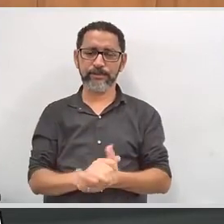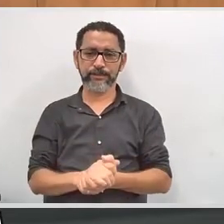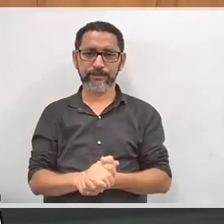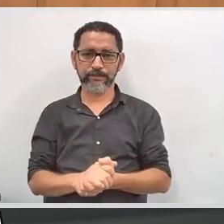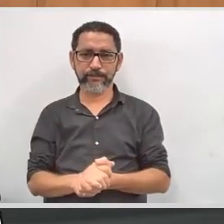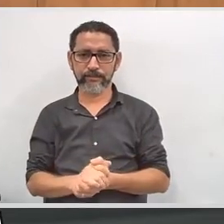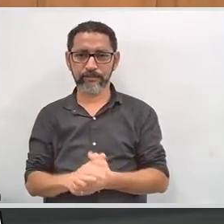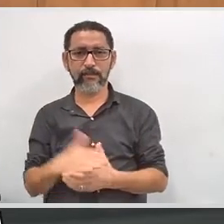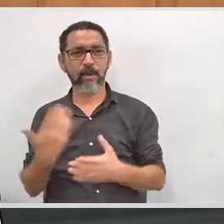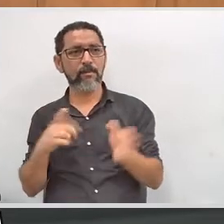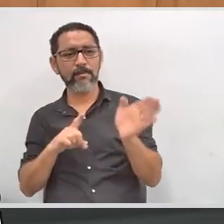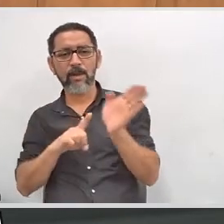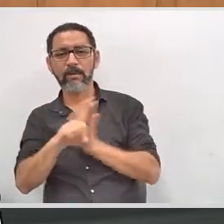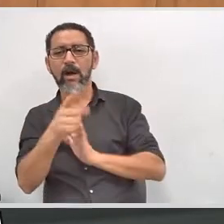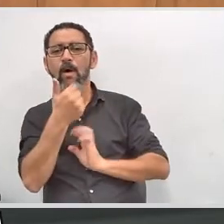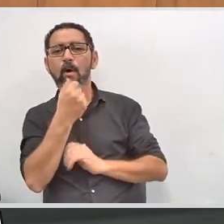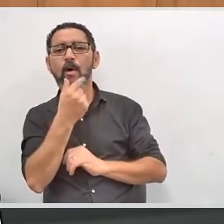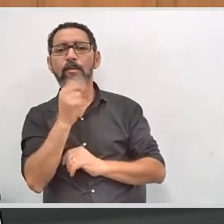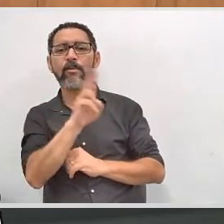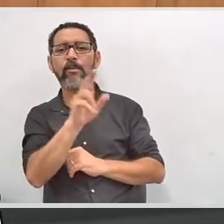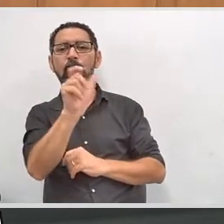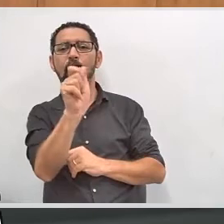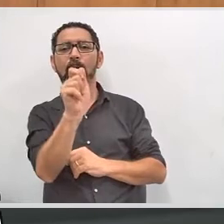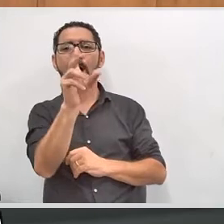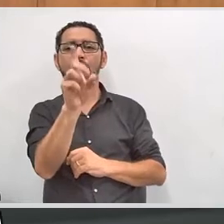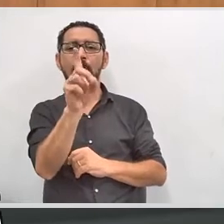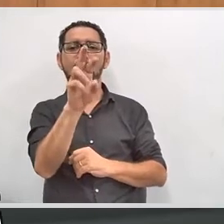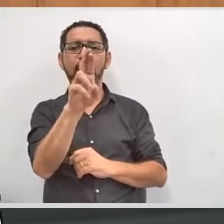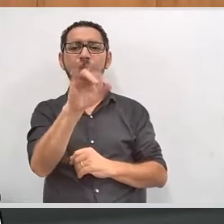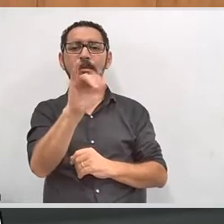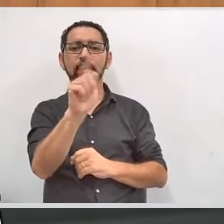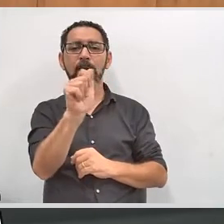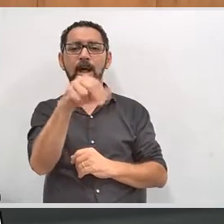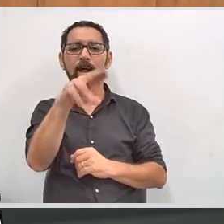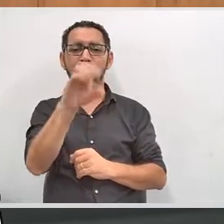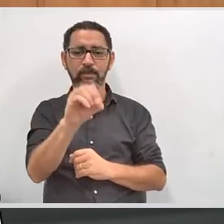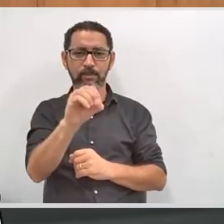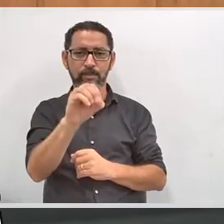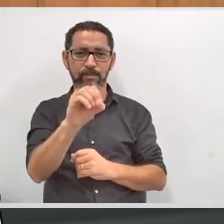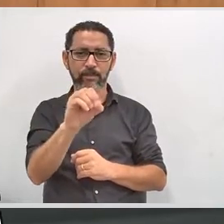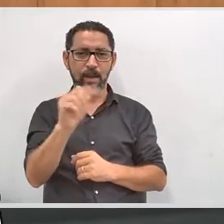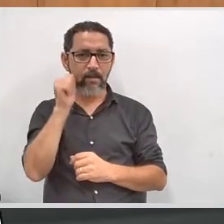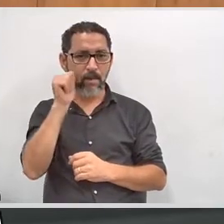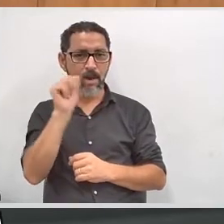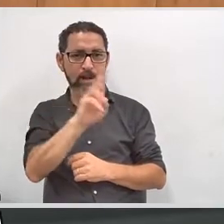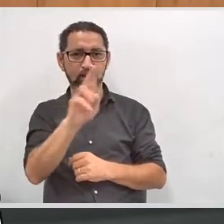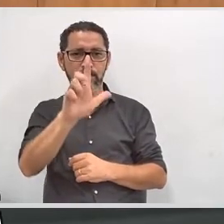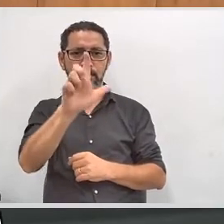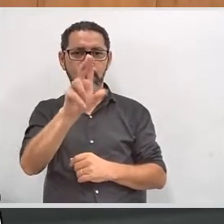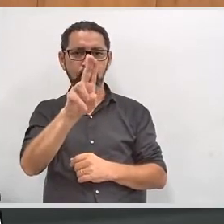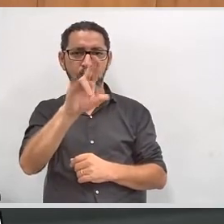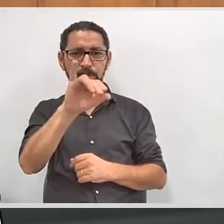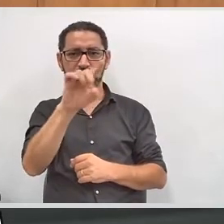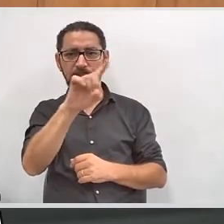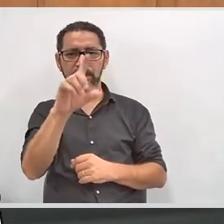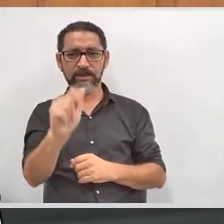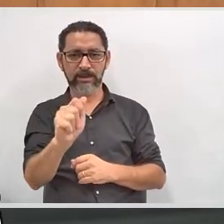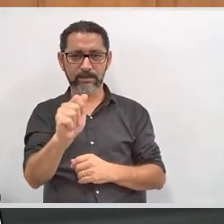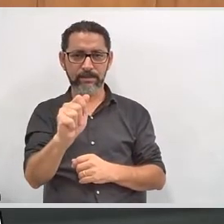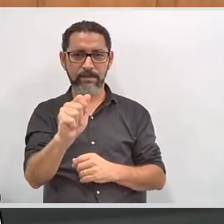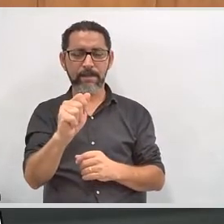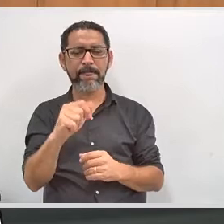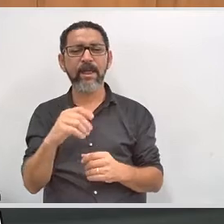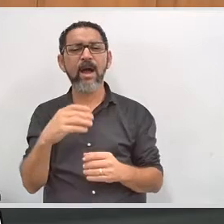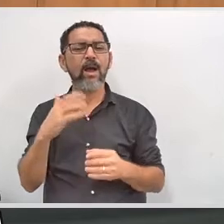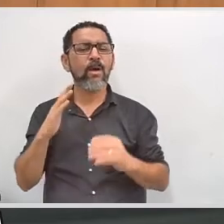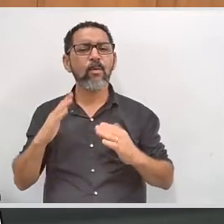Pergunta para o doutor Adriano Júnior, diretor-geral do TRE, da Luísa, aqui de Belo Horizonte. Qual